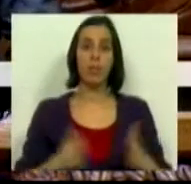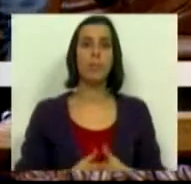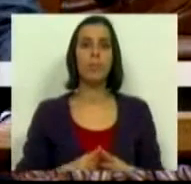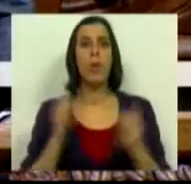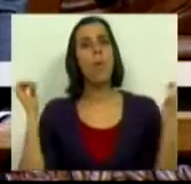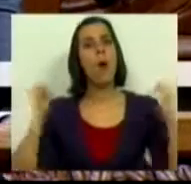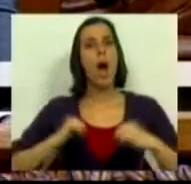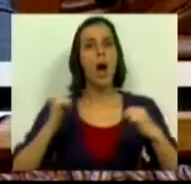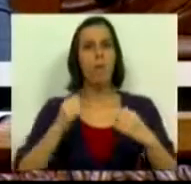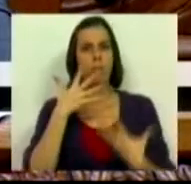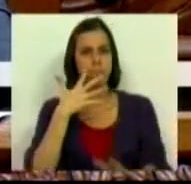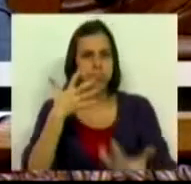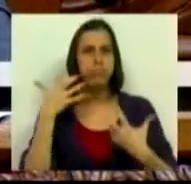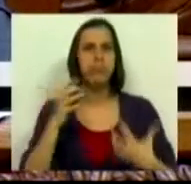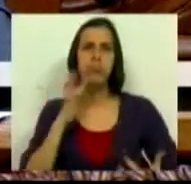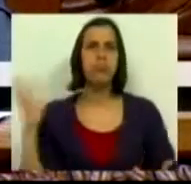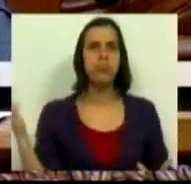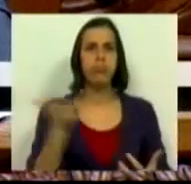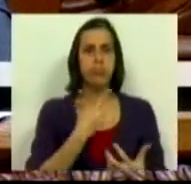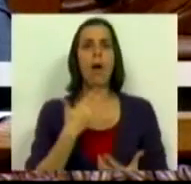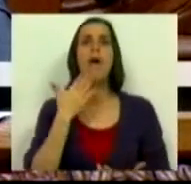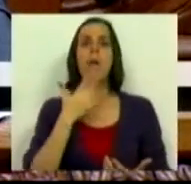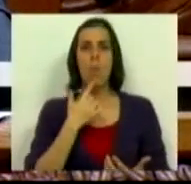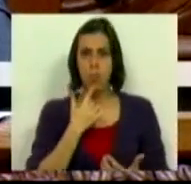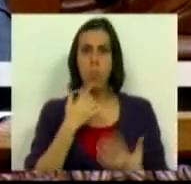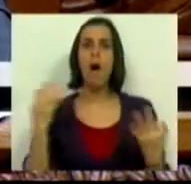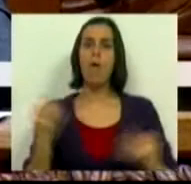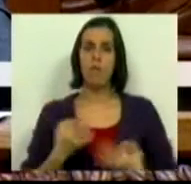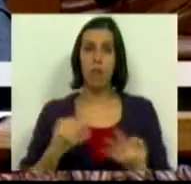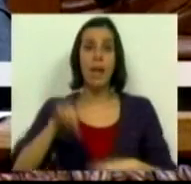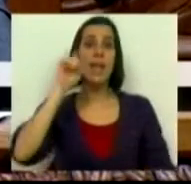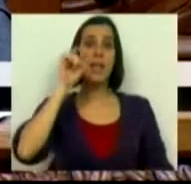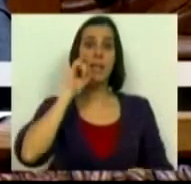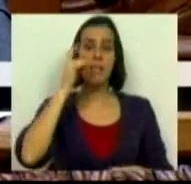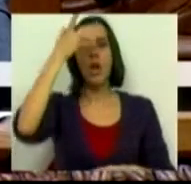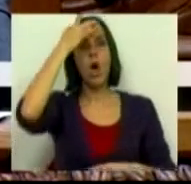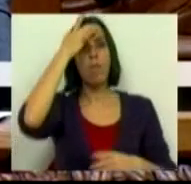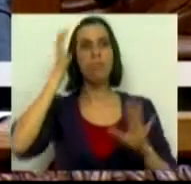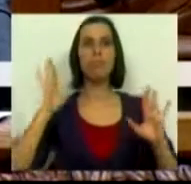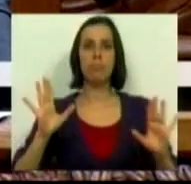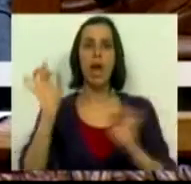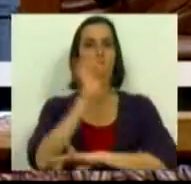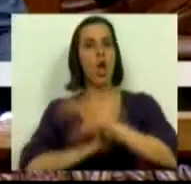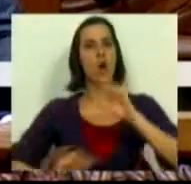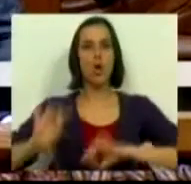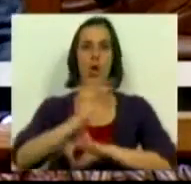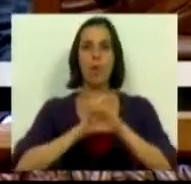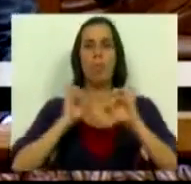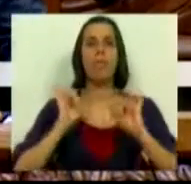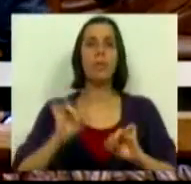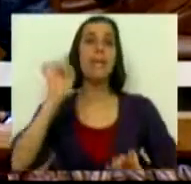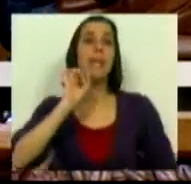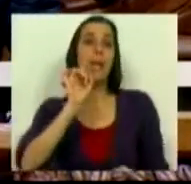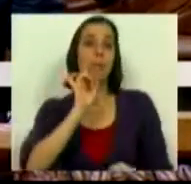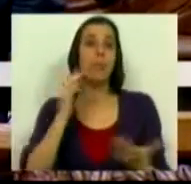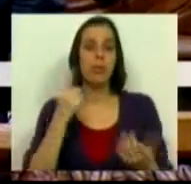Foi um acordo expressivo e muito significativo na defesa de uma consciência europeia sobre a